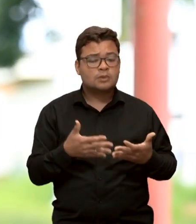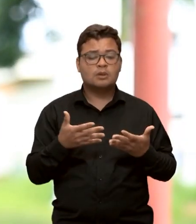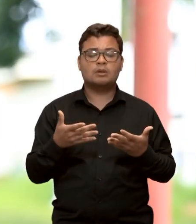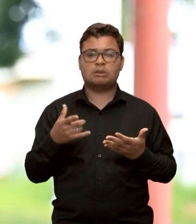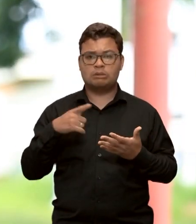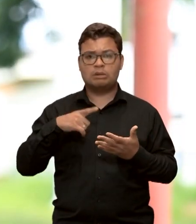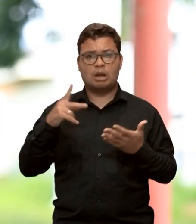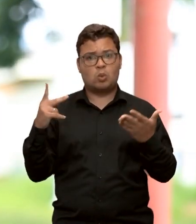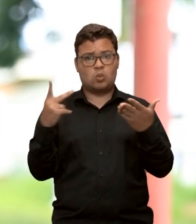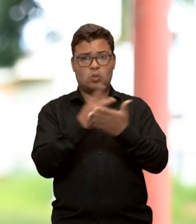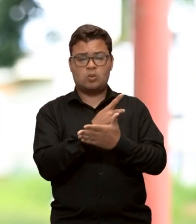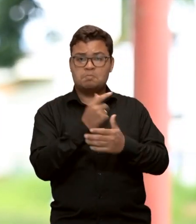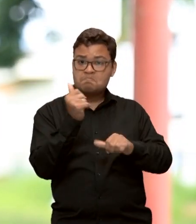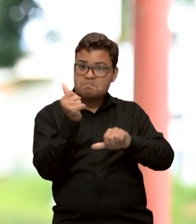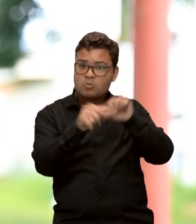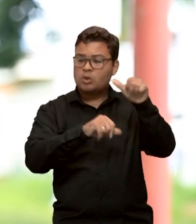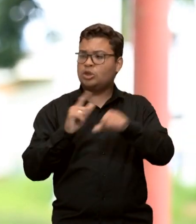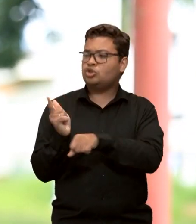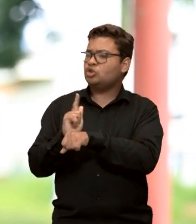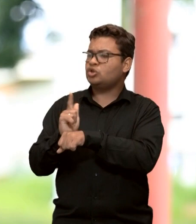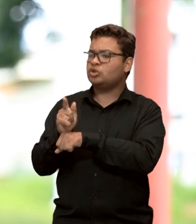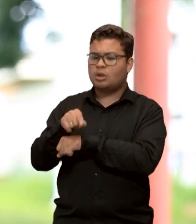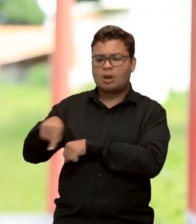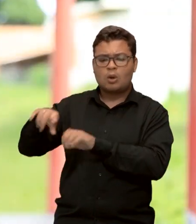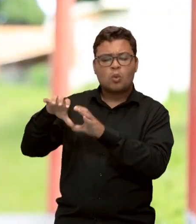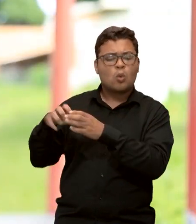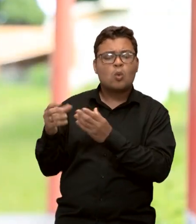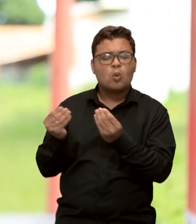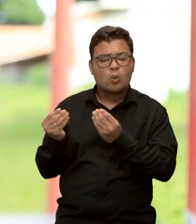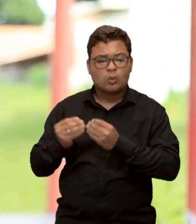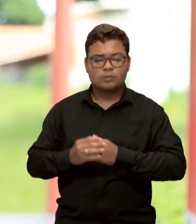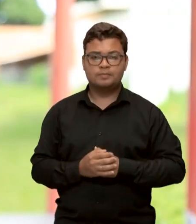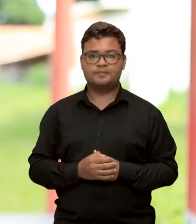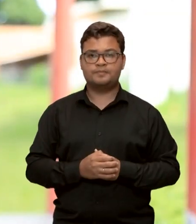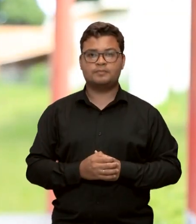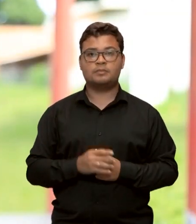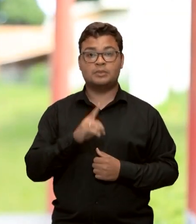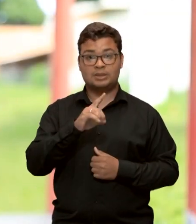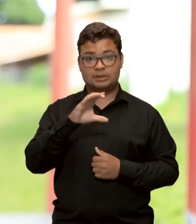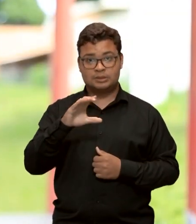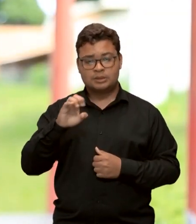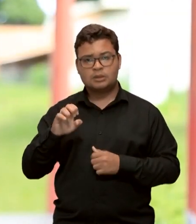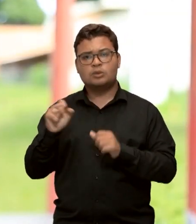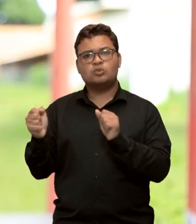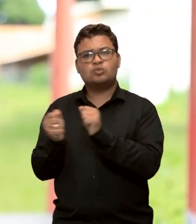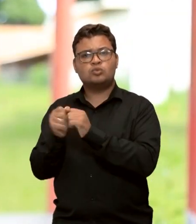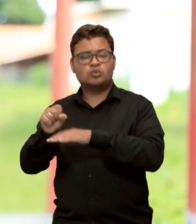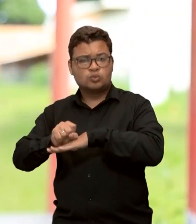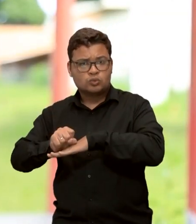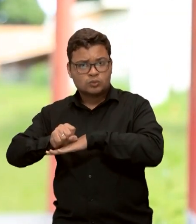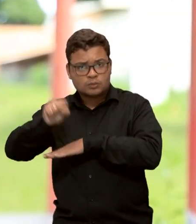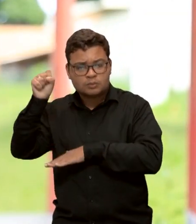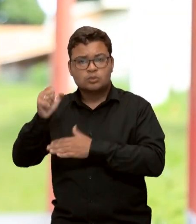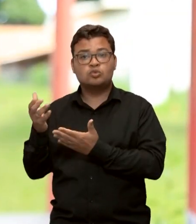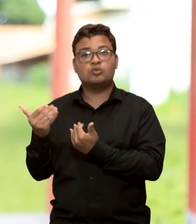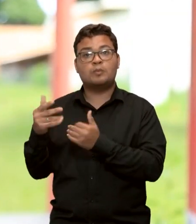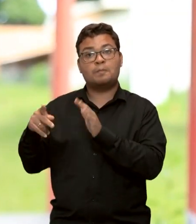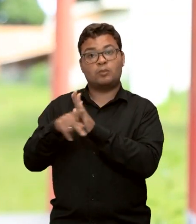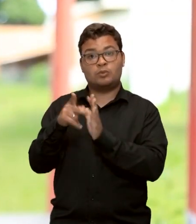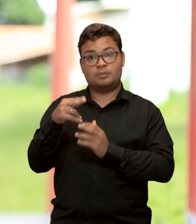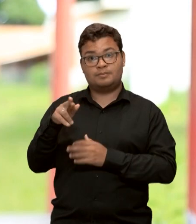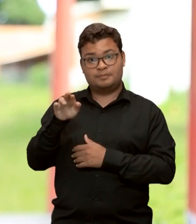manifestou em relação à mudança do passe livre. O DCE, junto com a Superintendência de Juventude e a Praia, durante uma reunião,